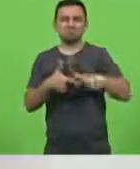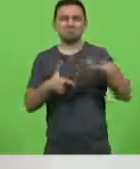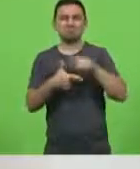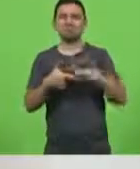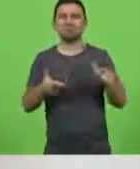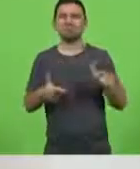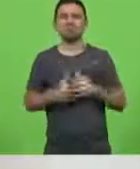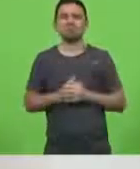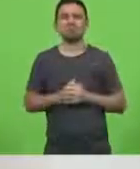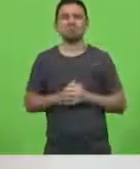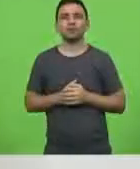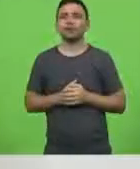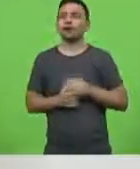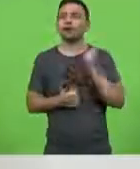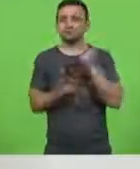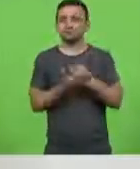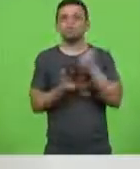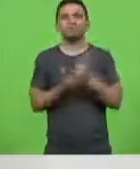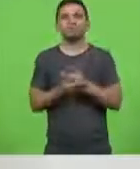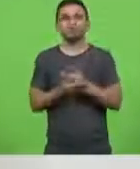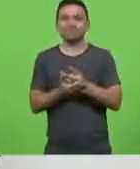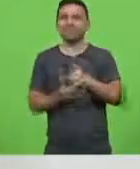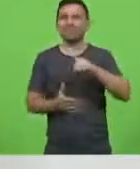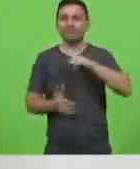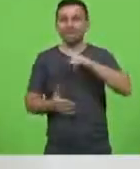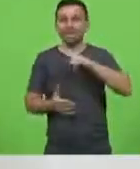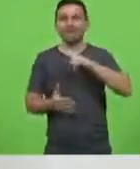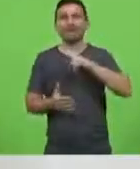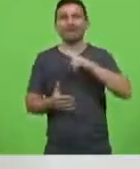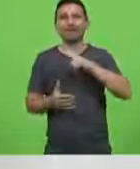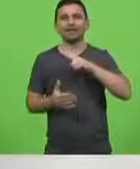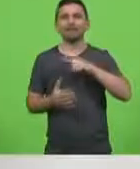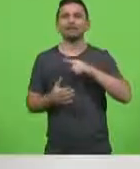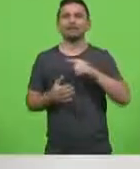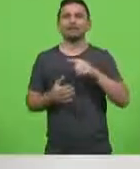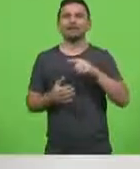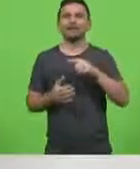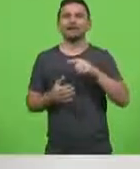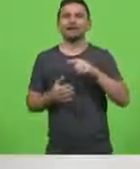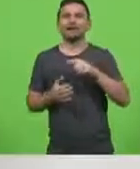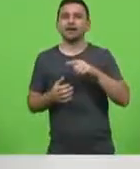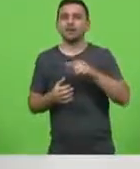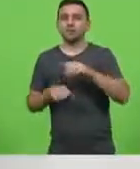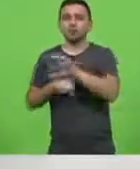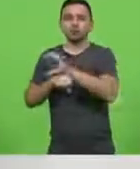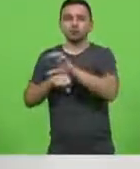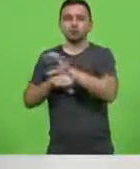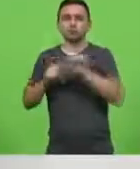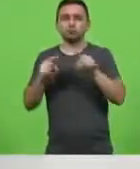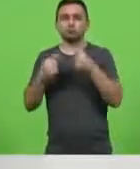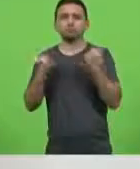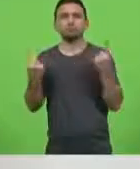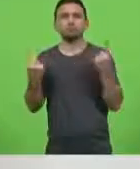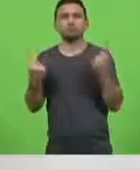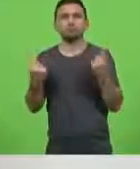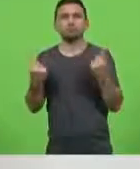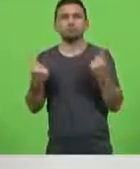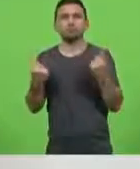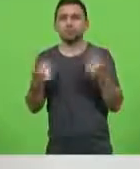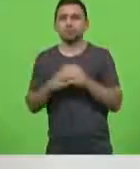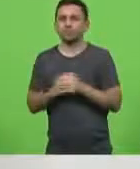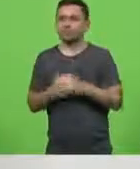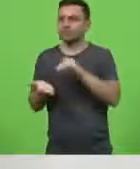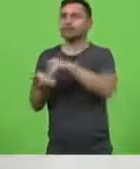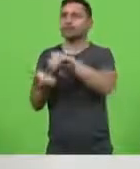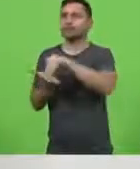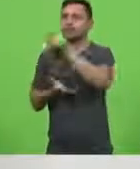ainda está ainda há recursos ainda há recursos a essa declaração de inconstitucionalidade porém secretário